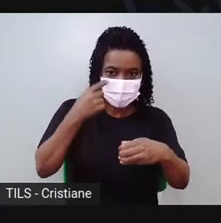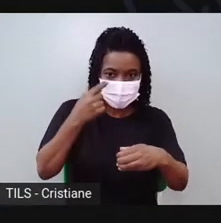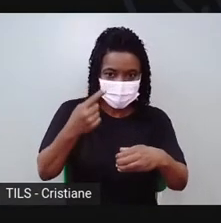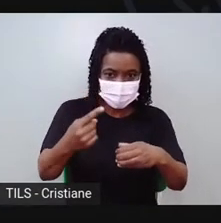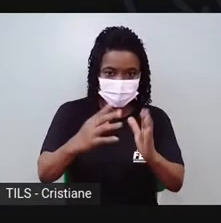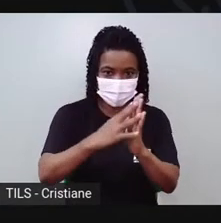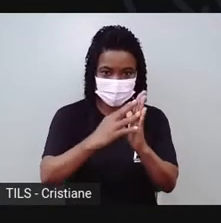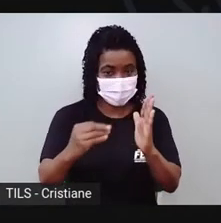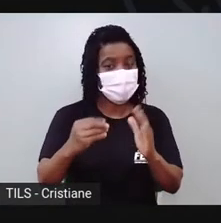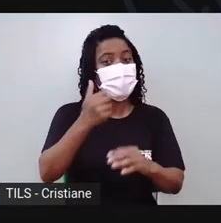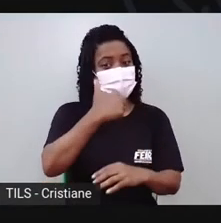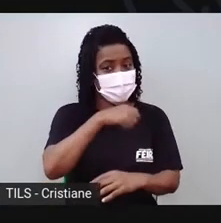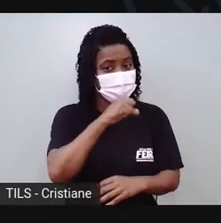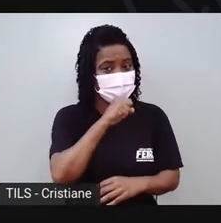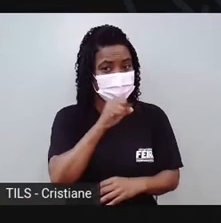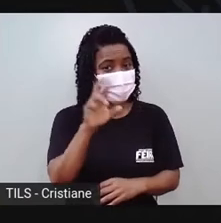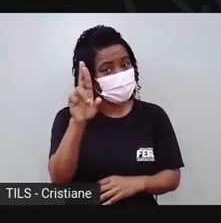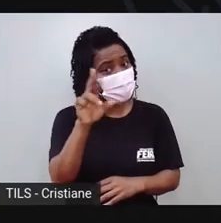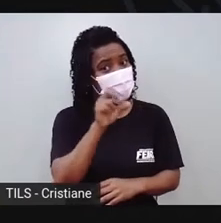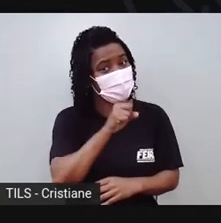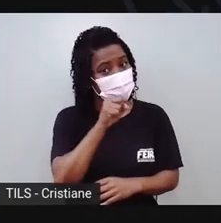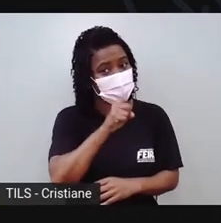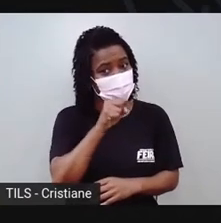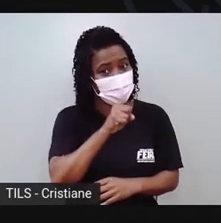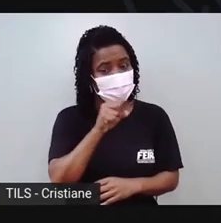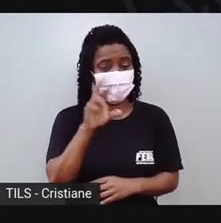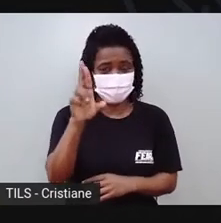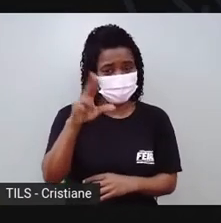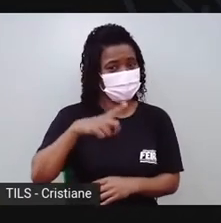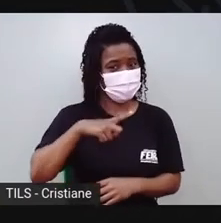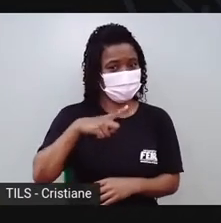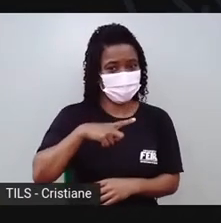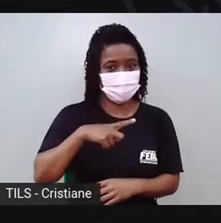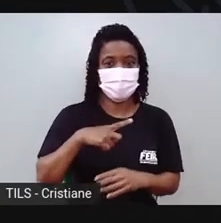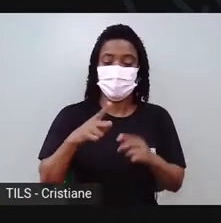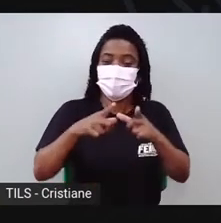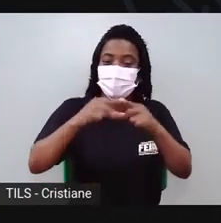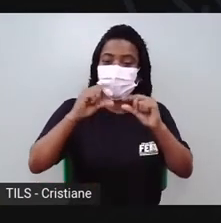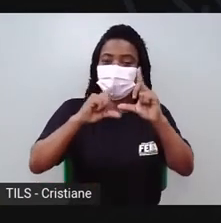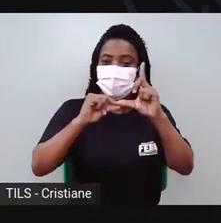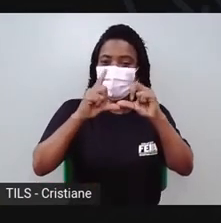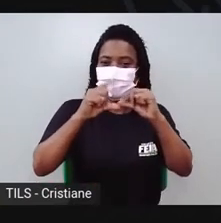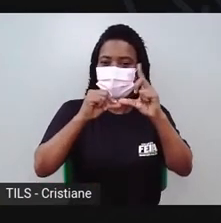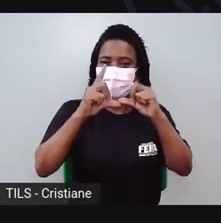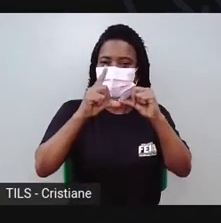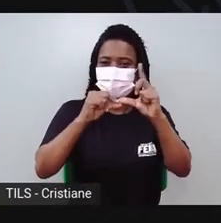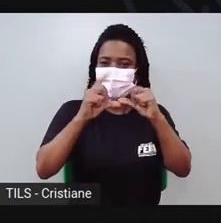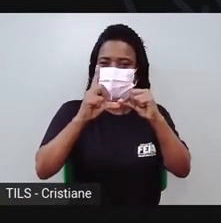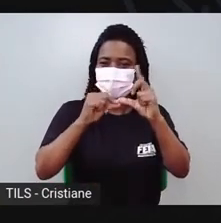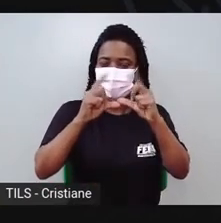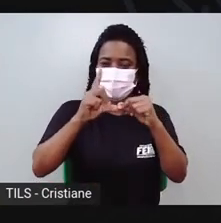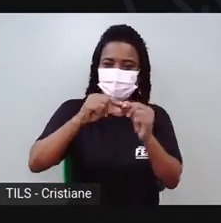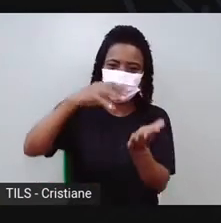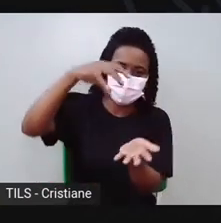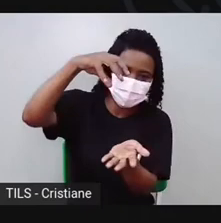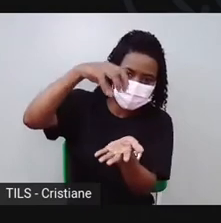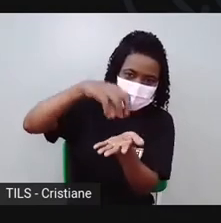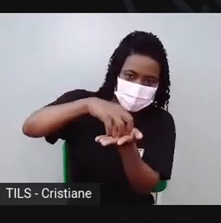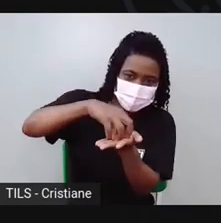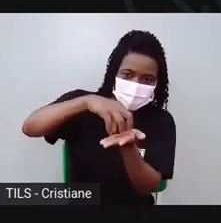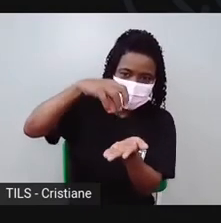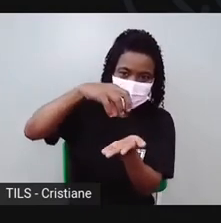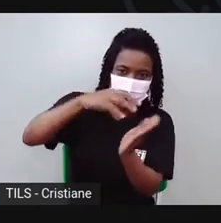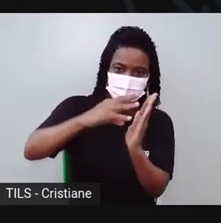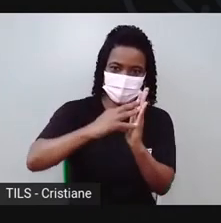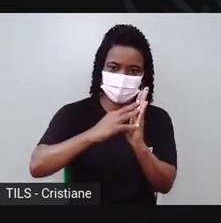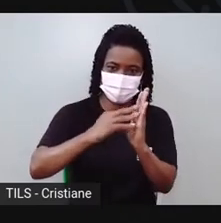deve ter em casa, com a vovó. E essa estrelinha também, é um cortador de biscoito. Aí a Pro fez